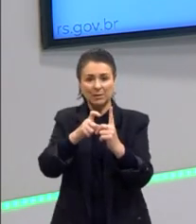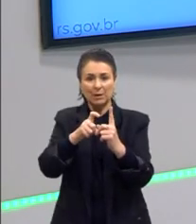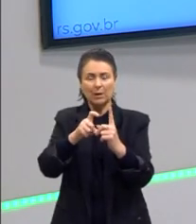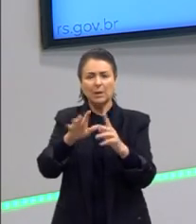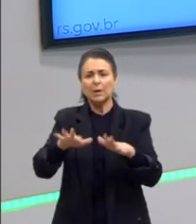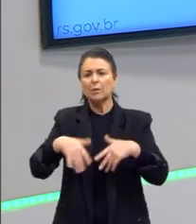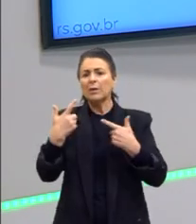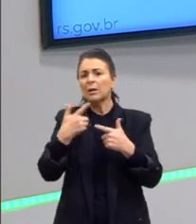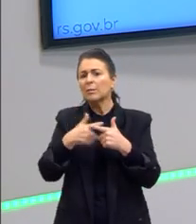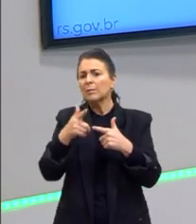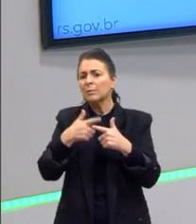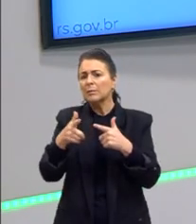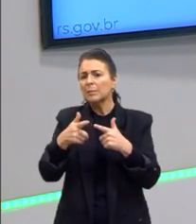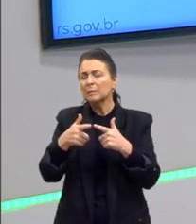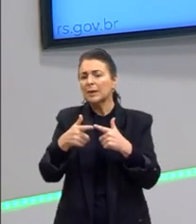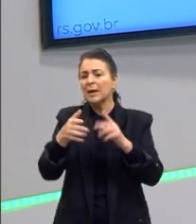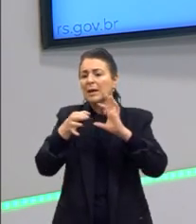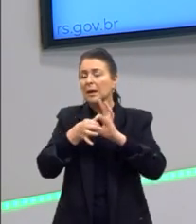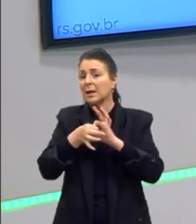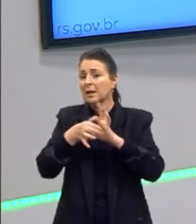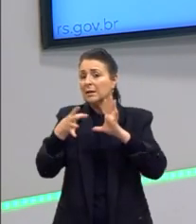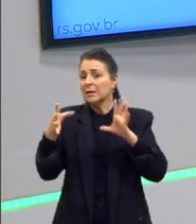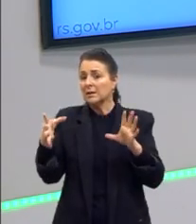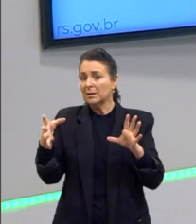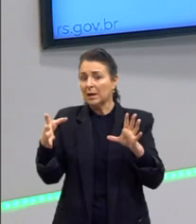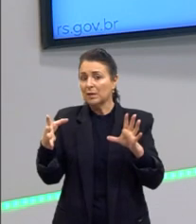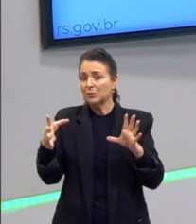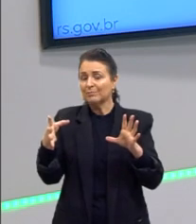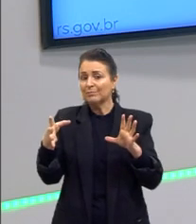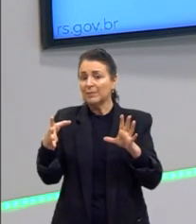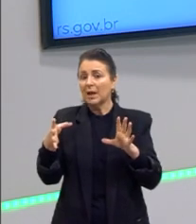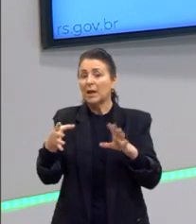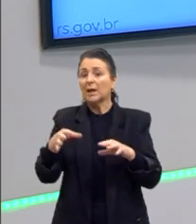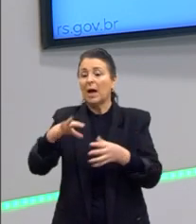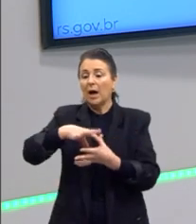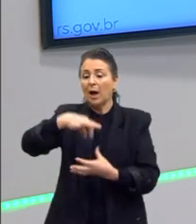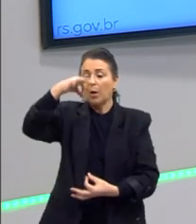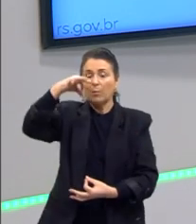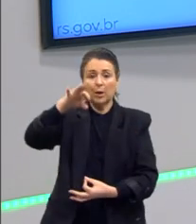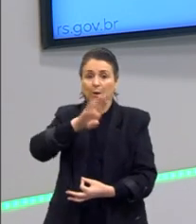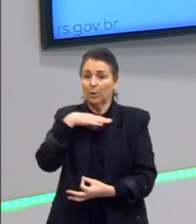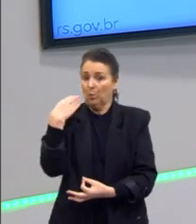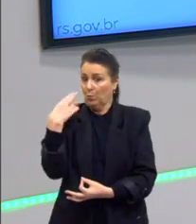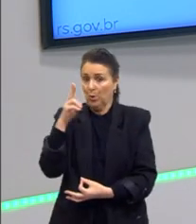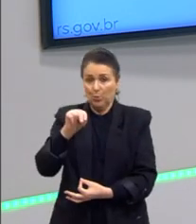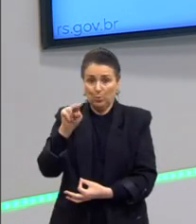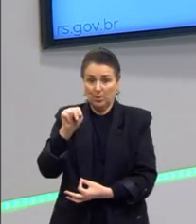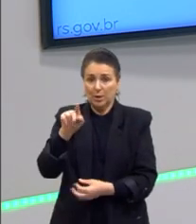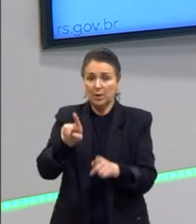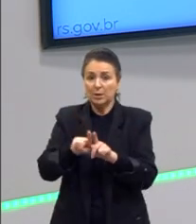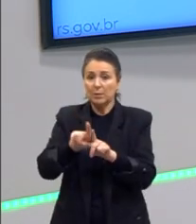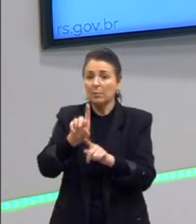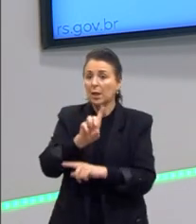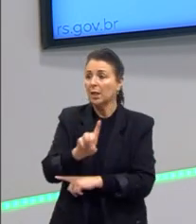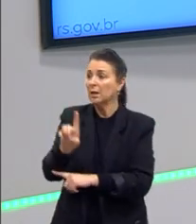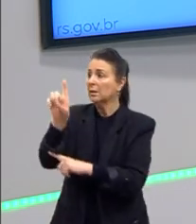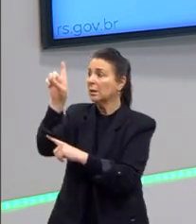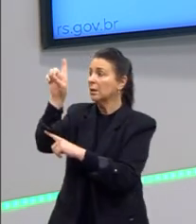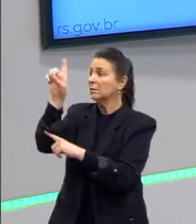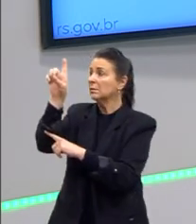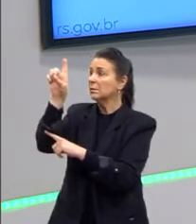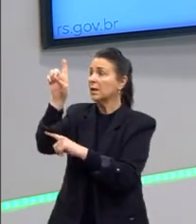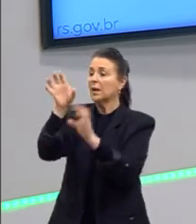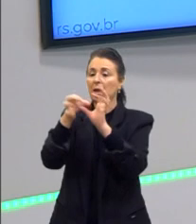o problema na época ali? Era liberdade, a imortalidade da alma e a questão de Deus. Então, veja, a liberdade,